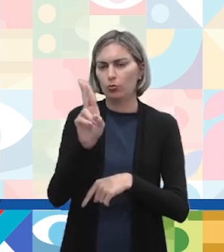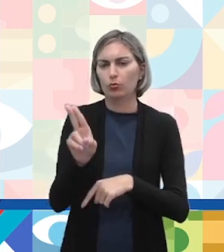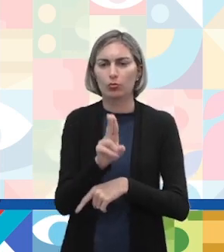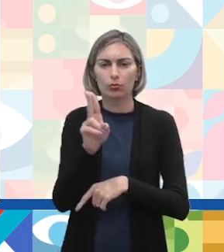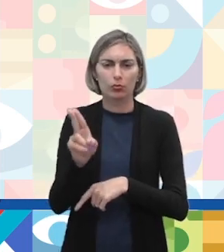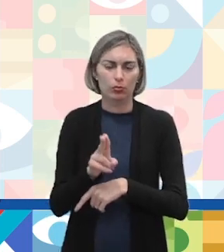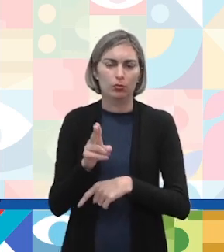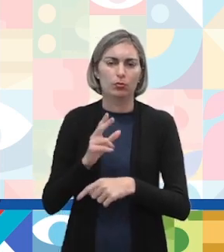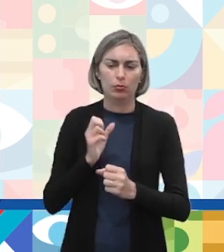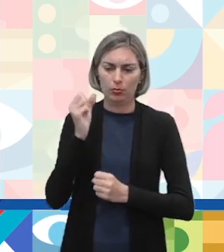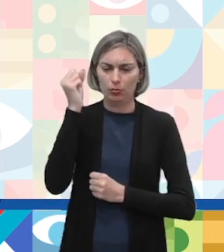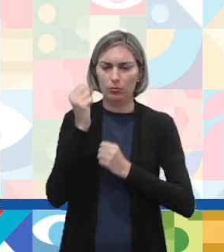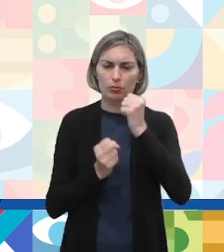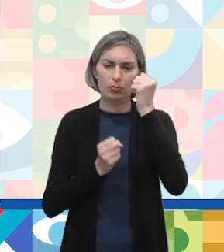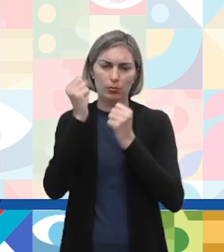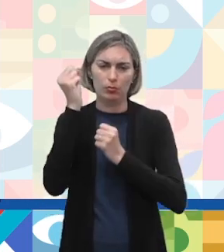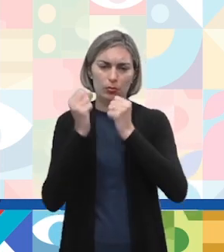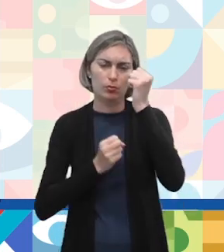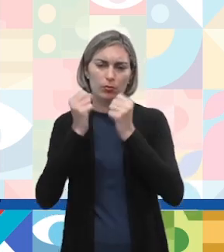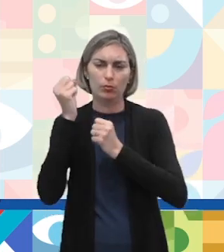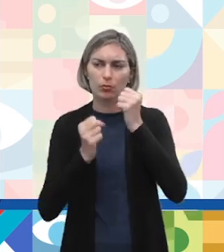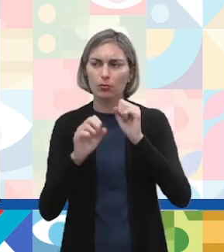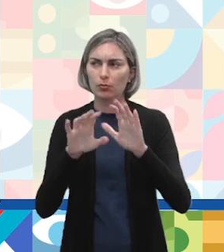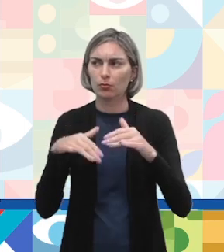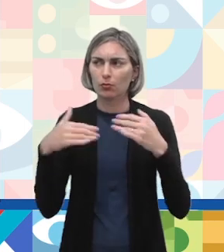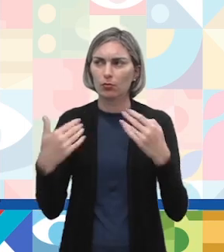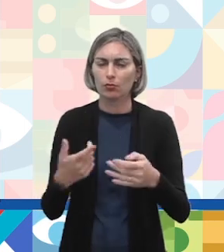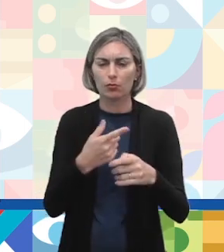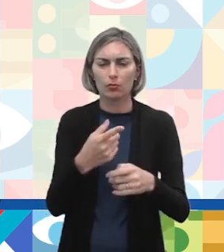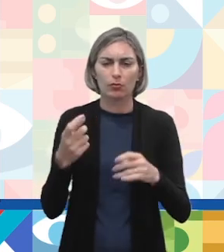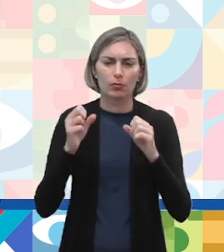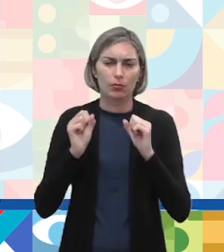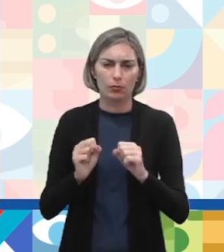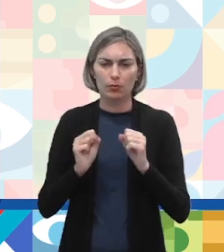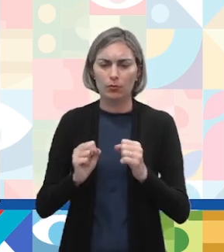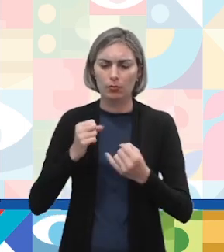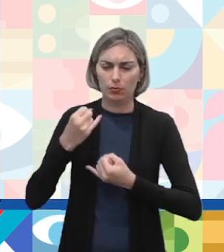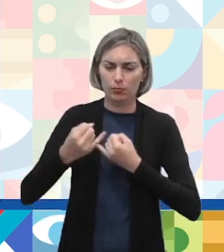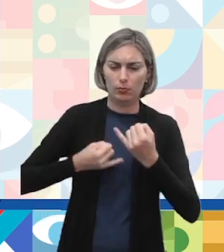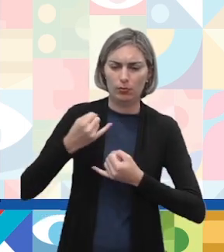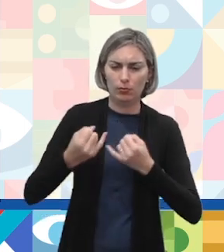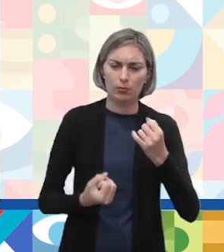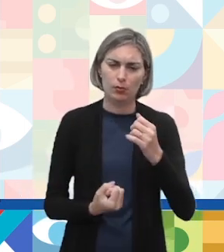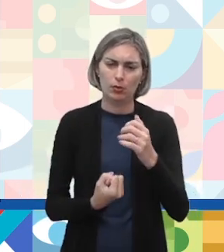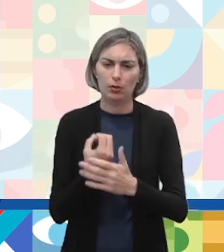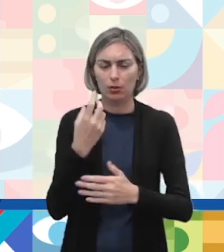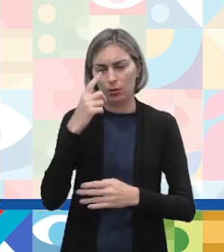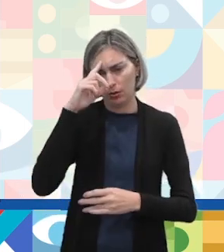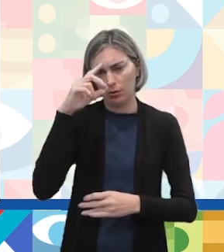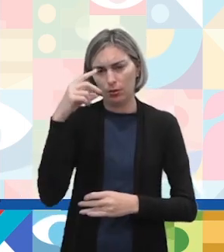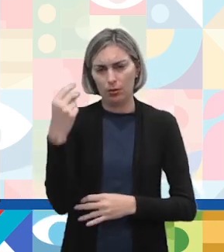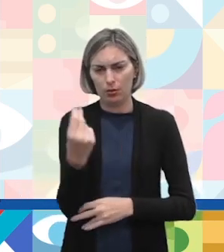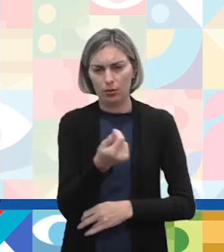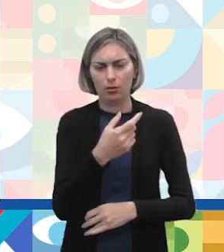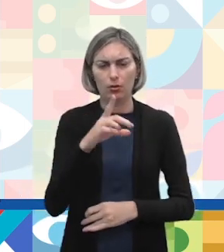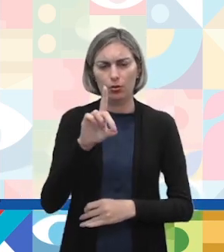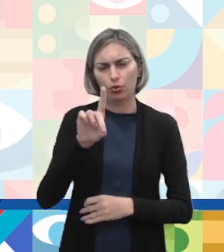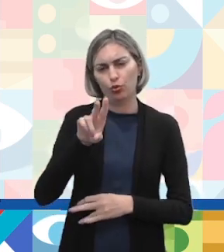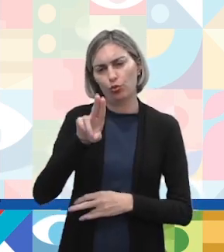na indústria. Então, aí vocês podem ver o biquedo criado por Atma Boucher,